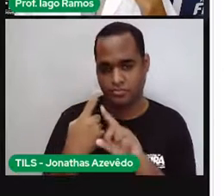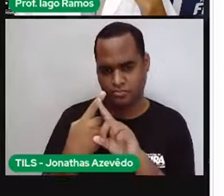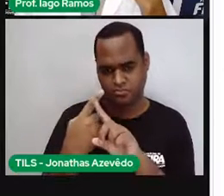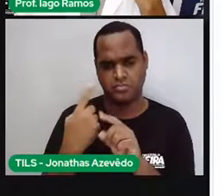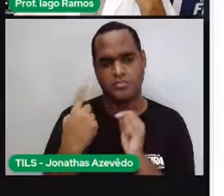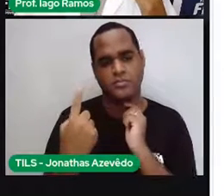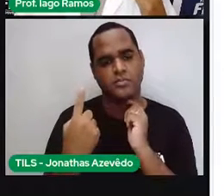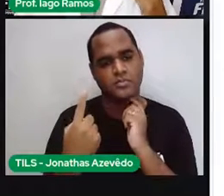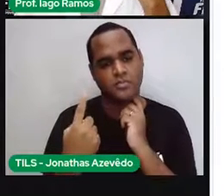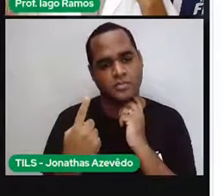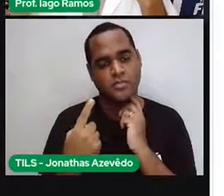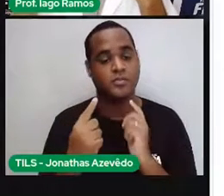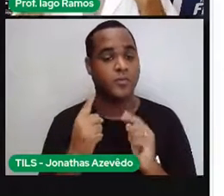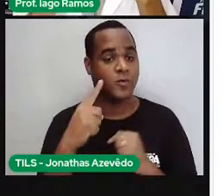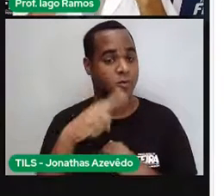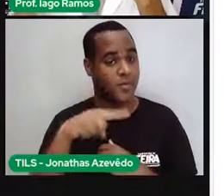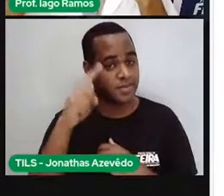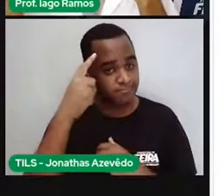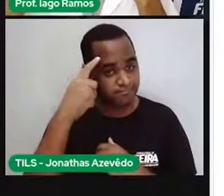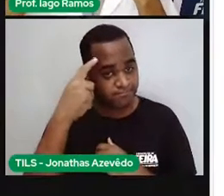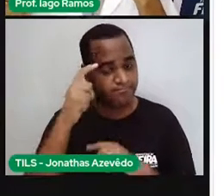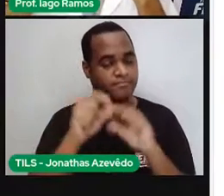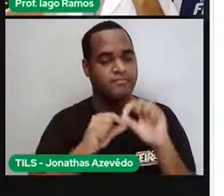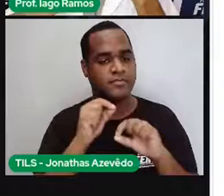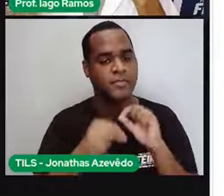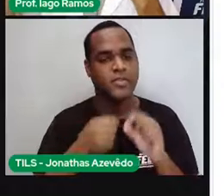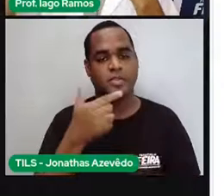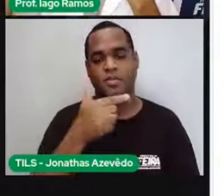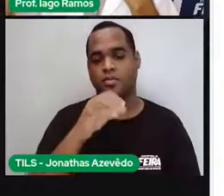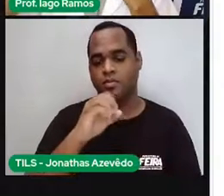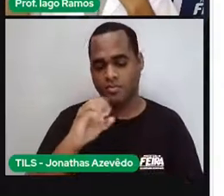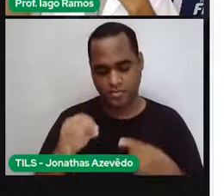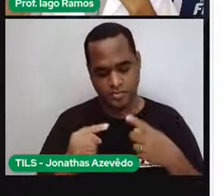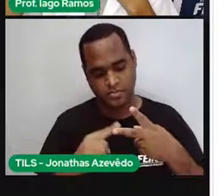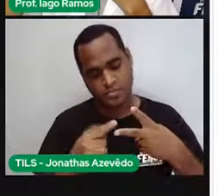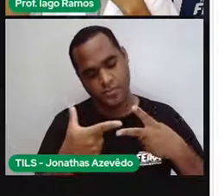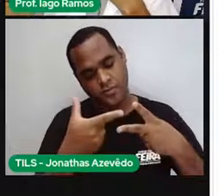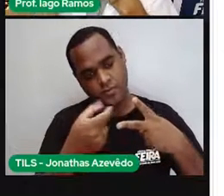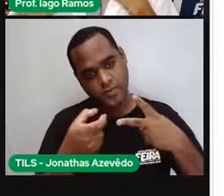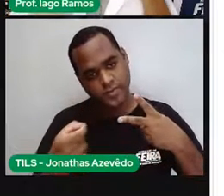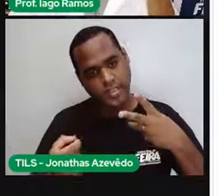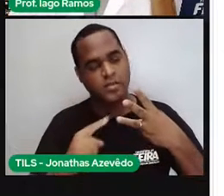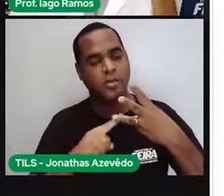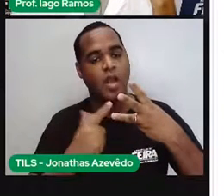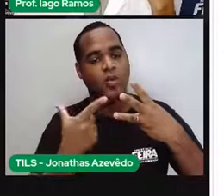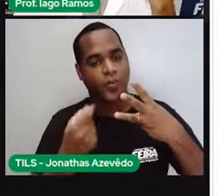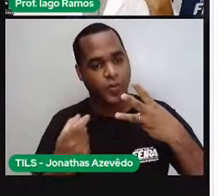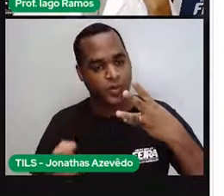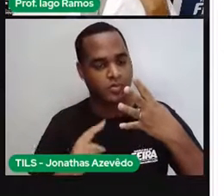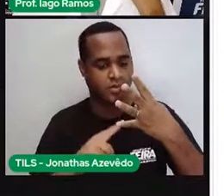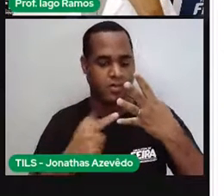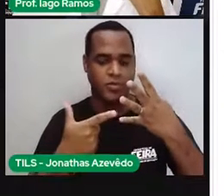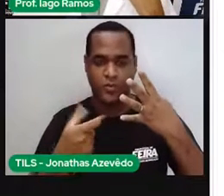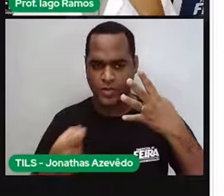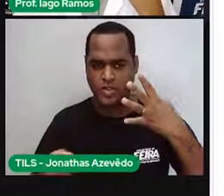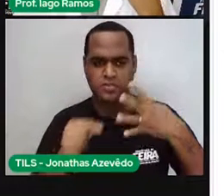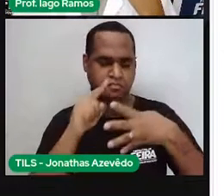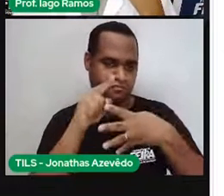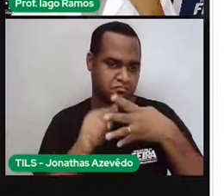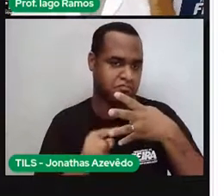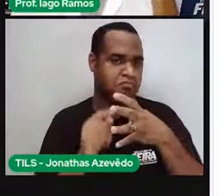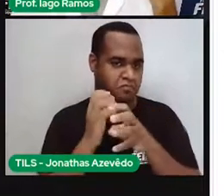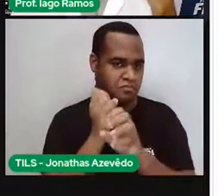Então, eu poderia pensar assim, 200 mais 200 mais 200 mais 200. É outra forma de pensar.